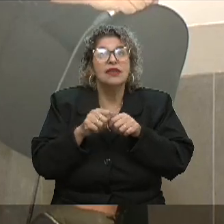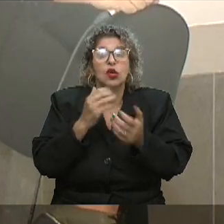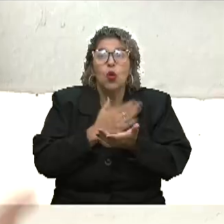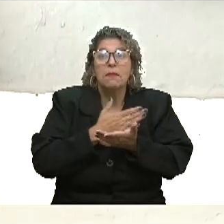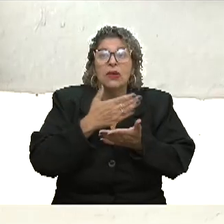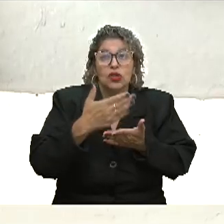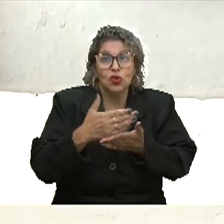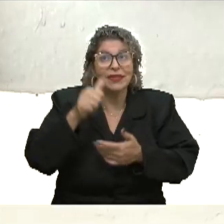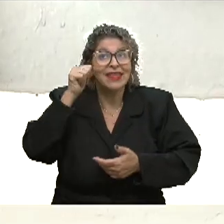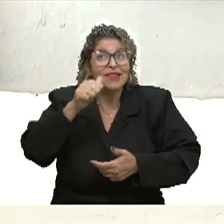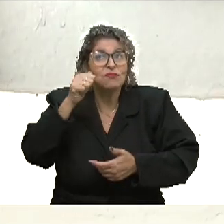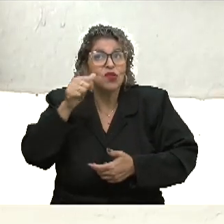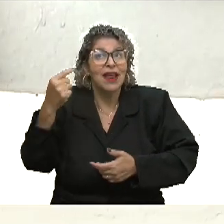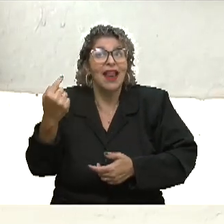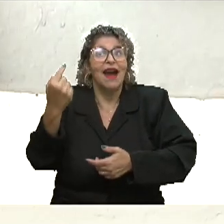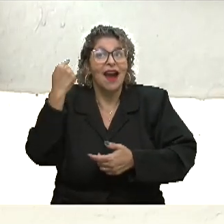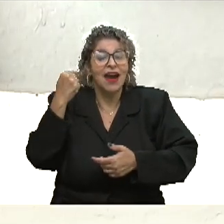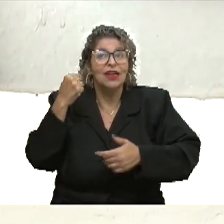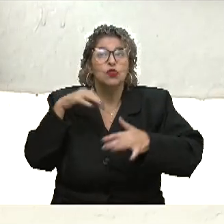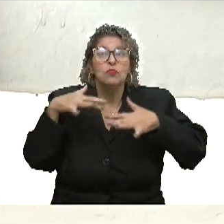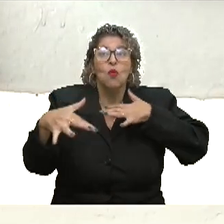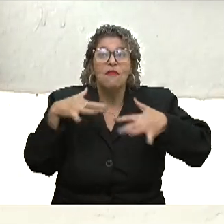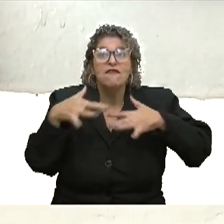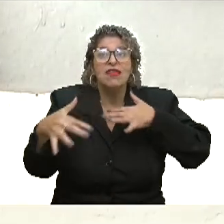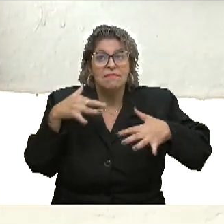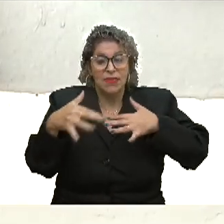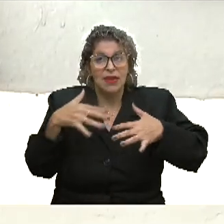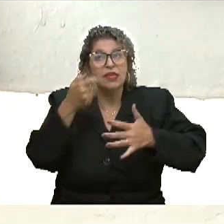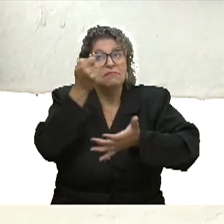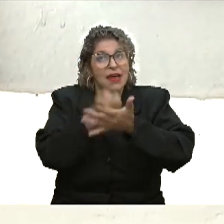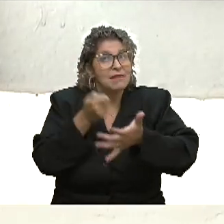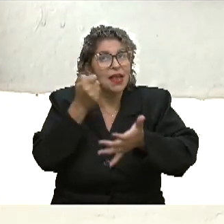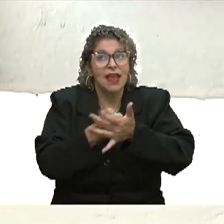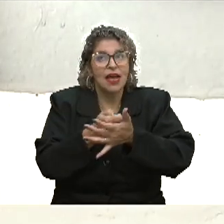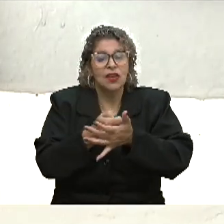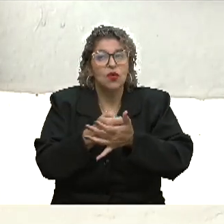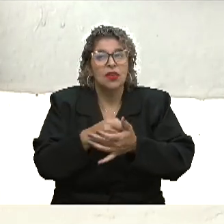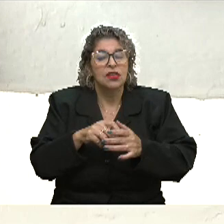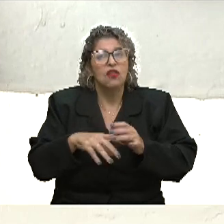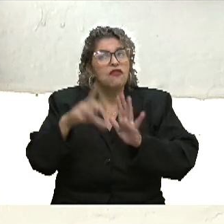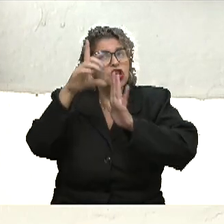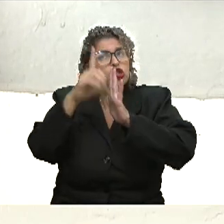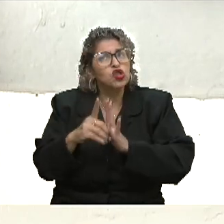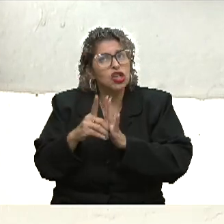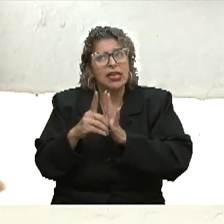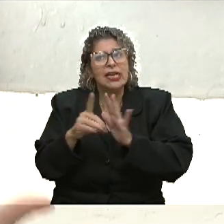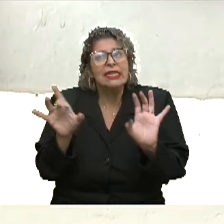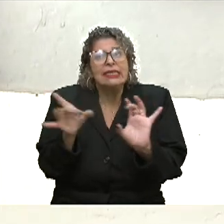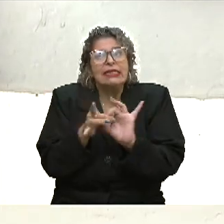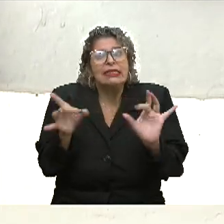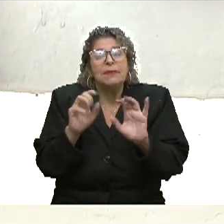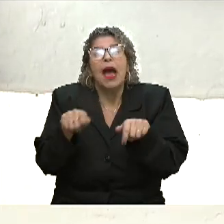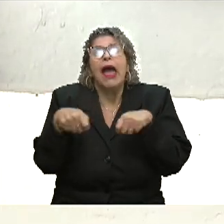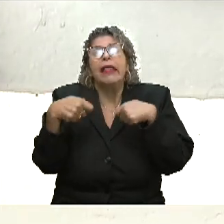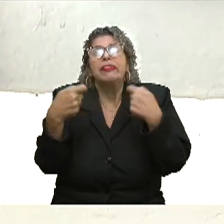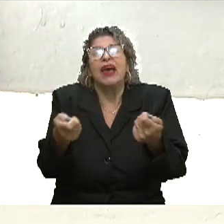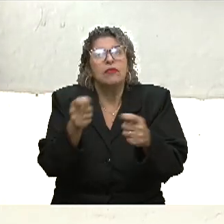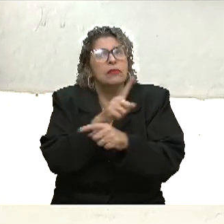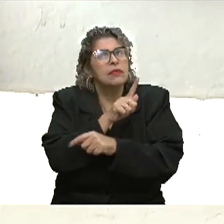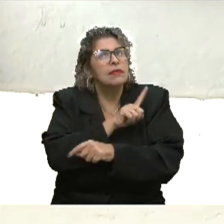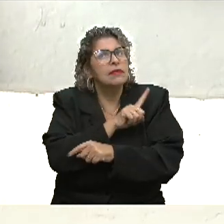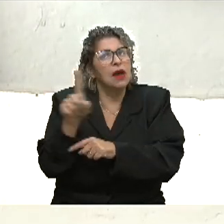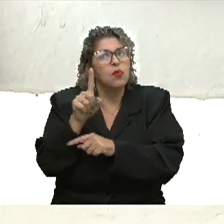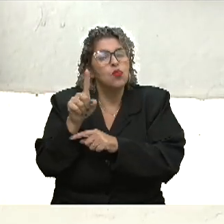das mulheres e de outras pessoas que batalharam por isso. Então, não foi um direito que foi simplesmente dado, né, foi um direito que foi